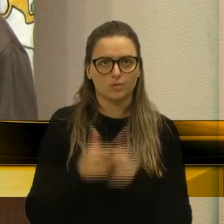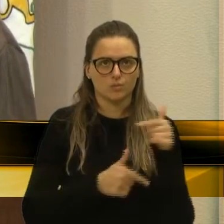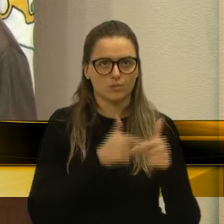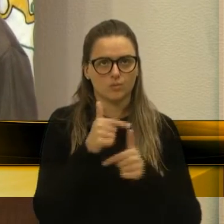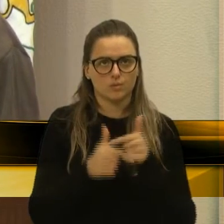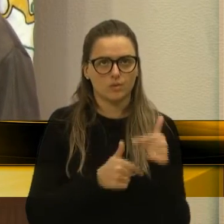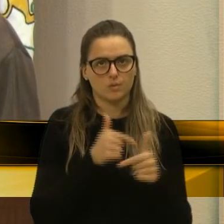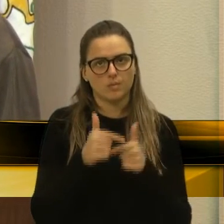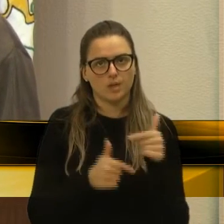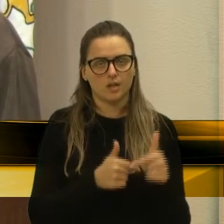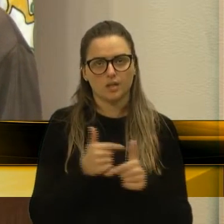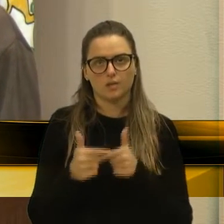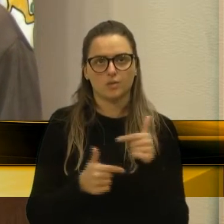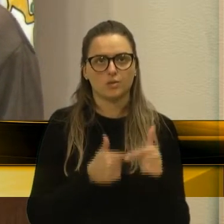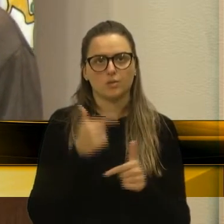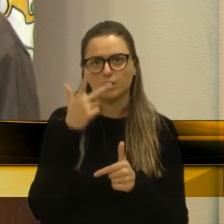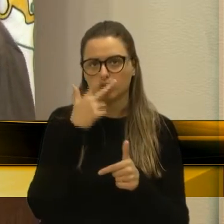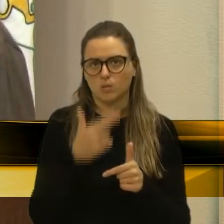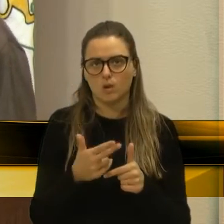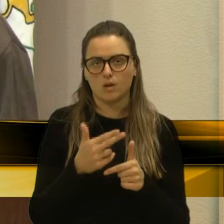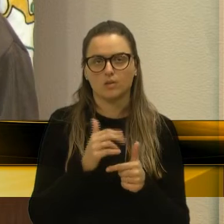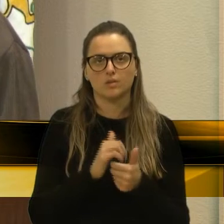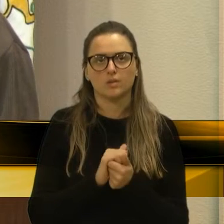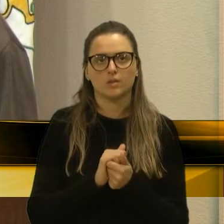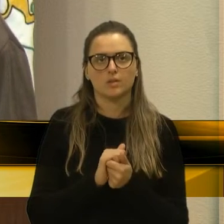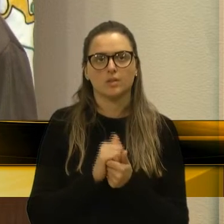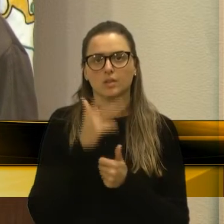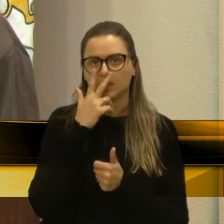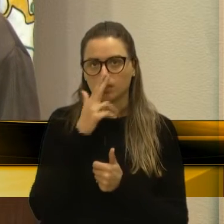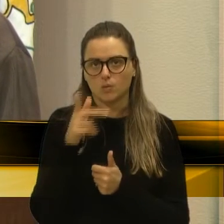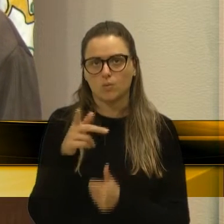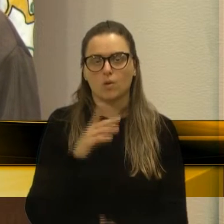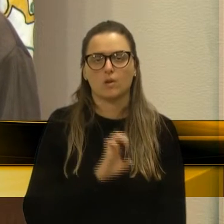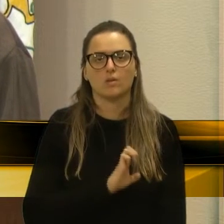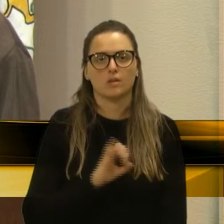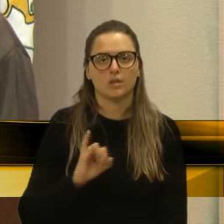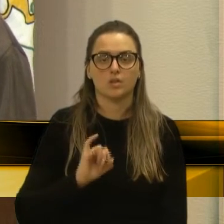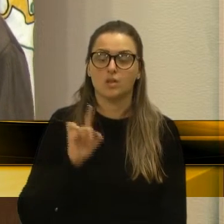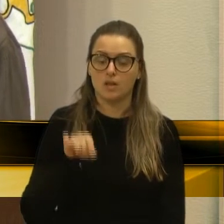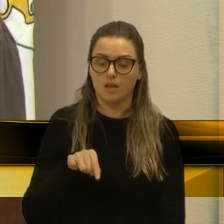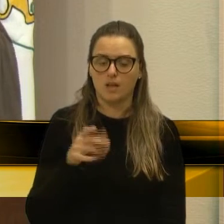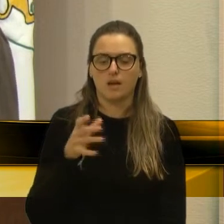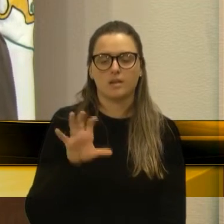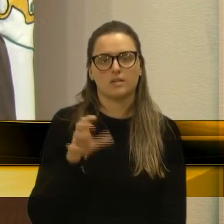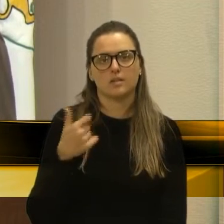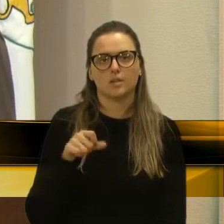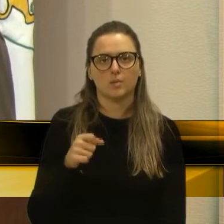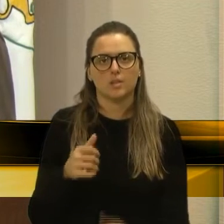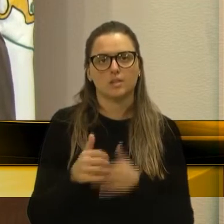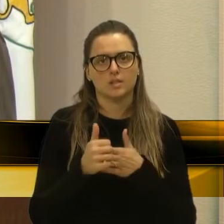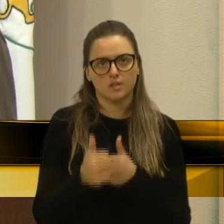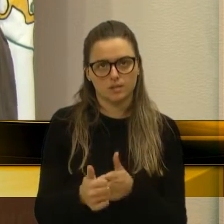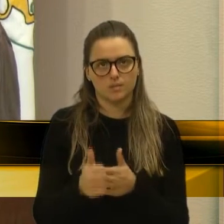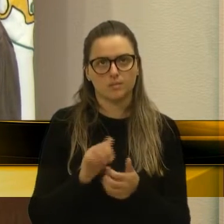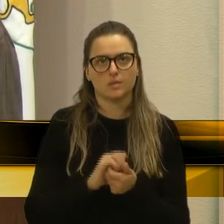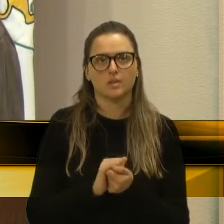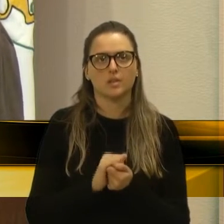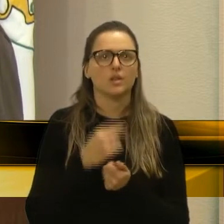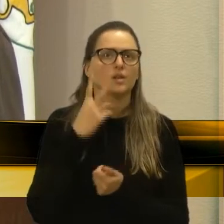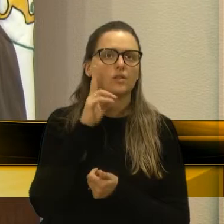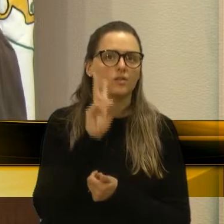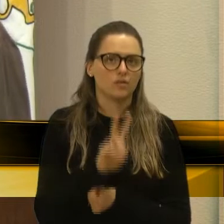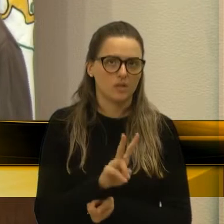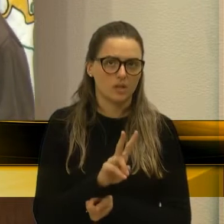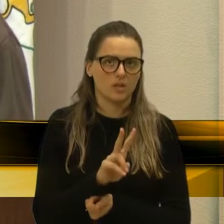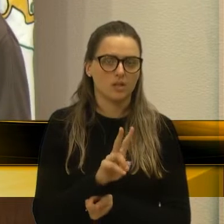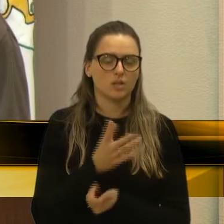podemos dizer, igual que nem o vereador Edicá-los. Eu acho que é isso que tem que acompanhar de perto, ver e sentir de perto